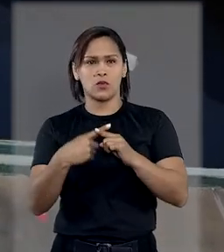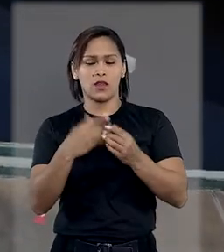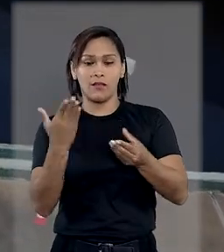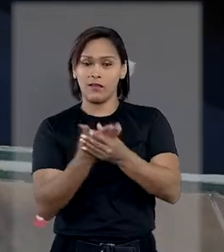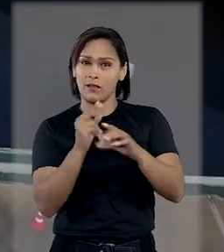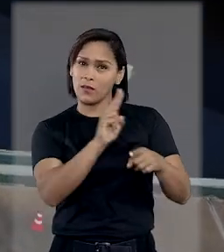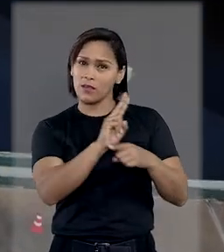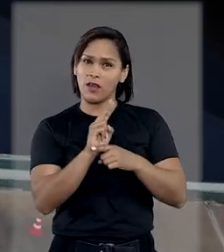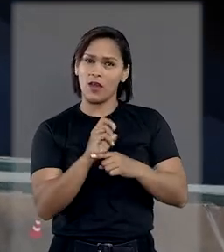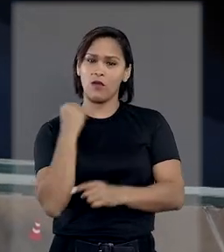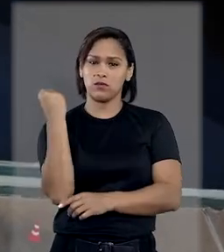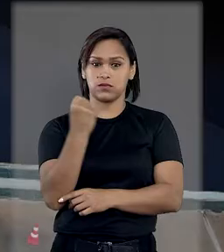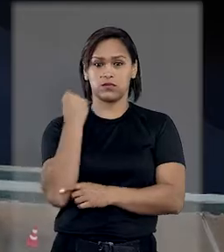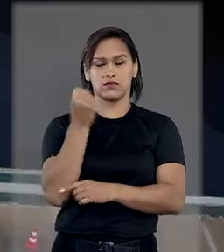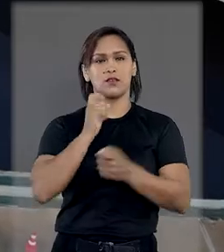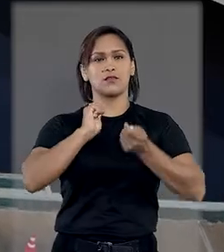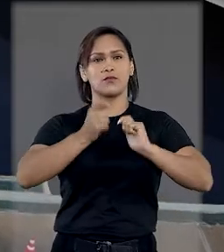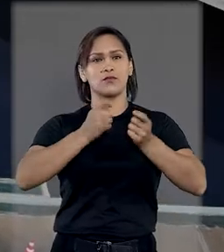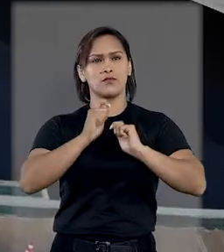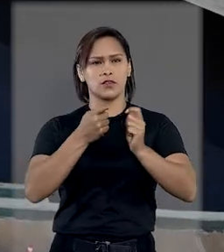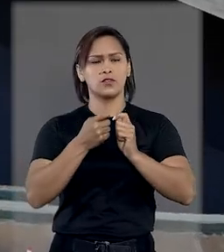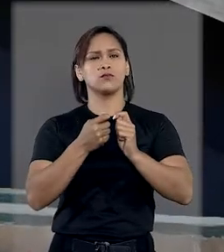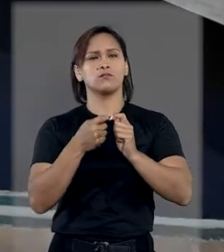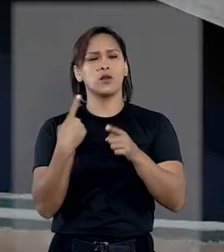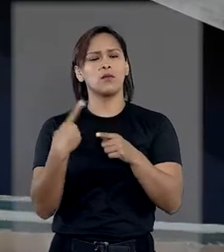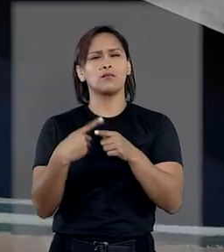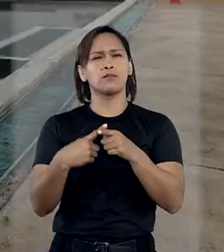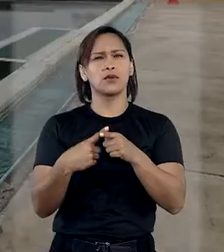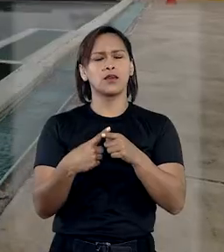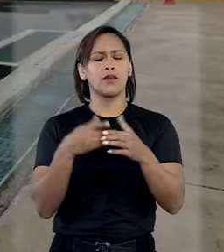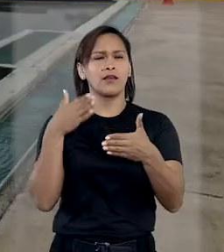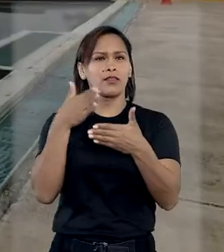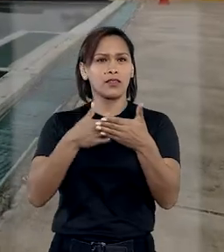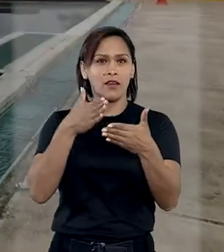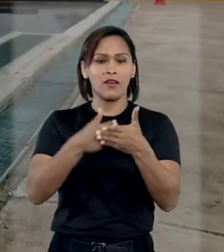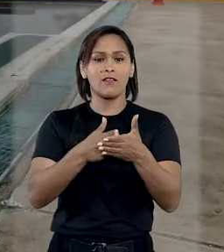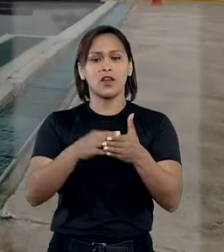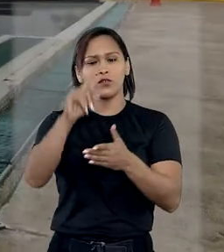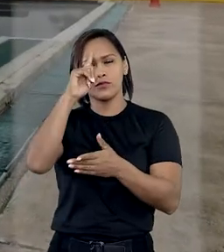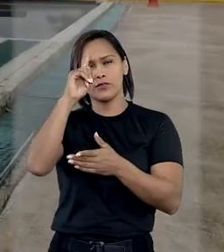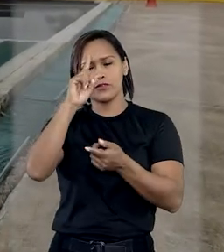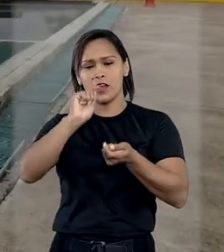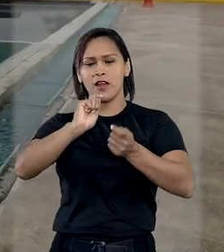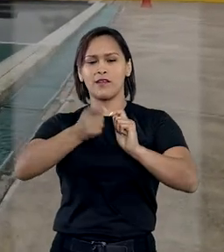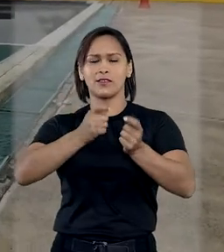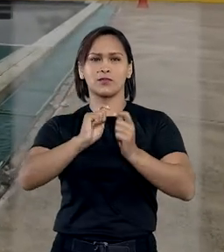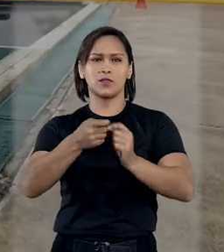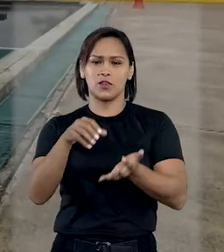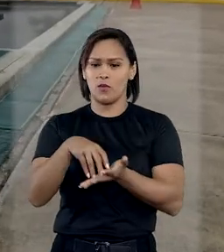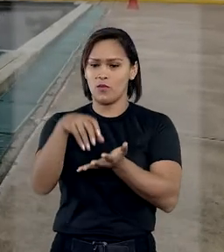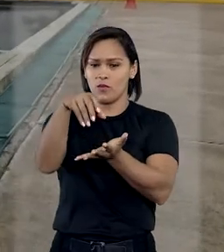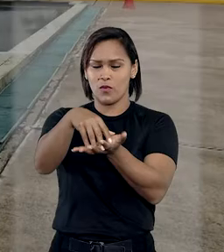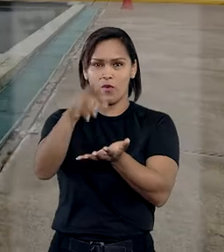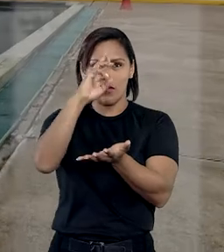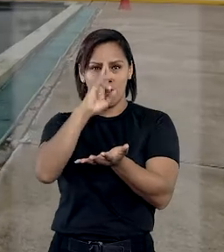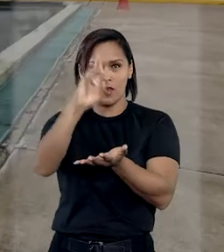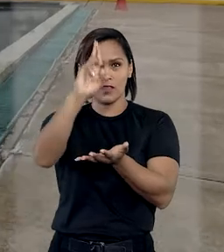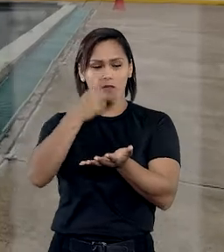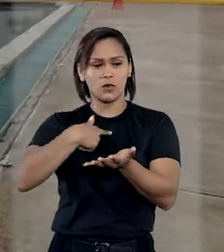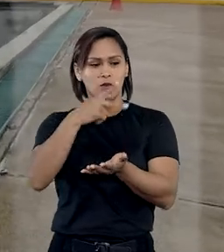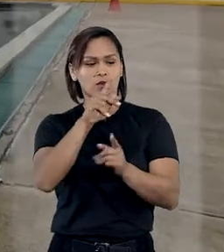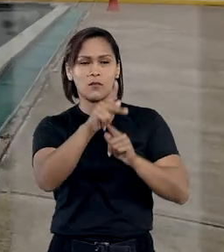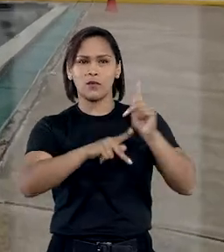que eliminar causa graves prejuízos à administração pública, pois interfere na rotina administrativa dos órgãos